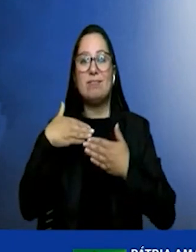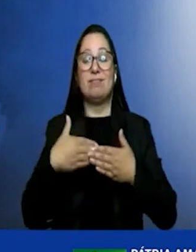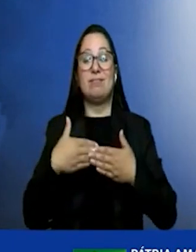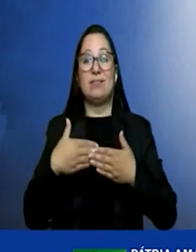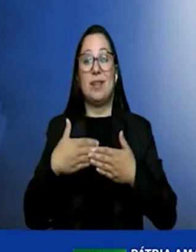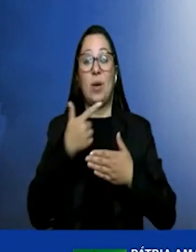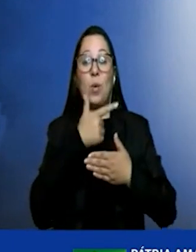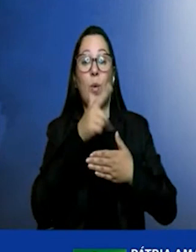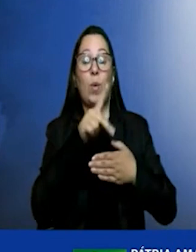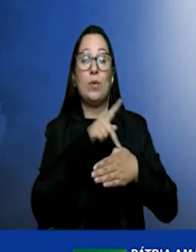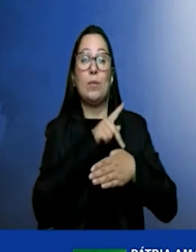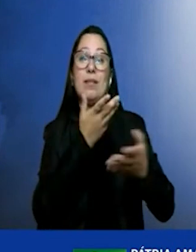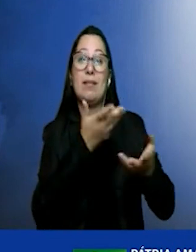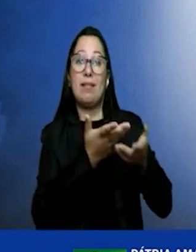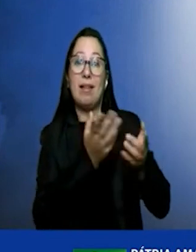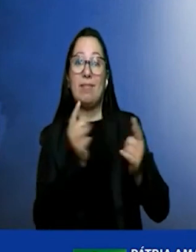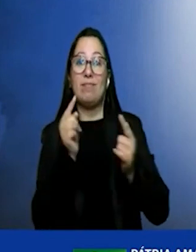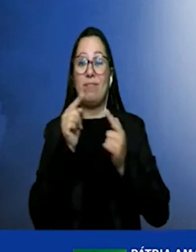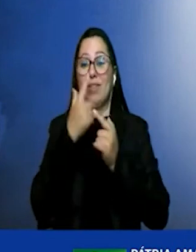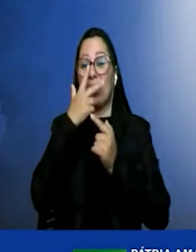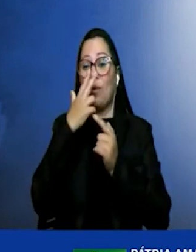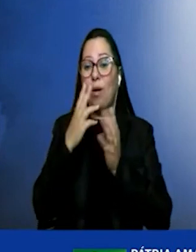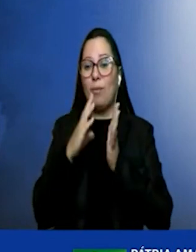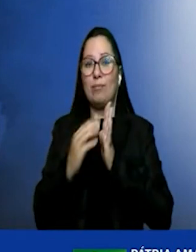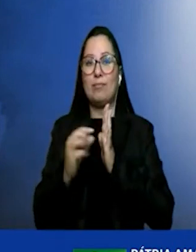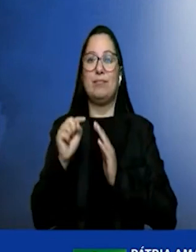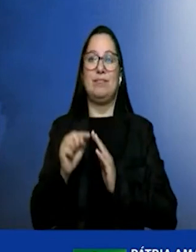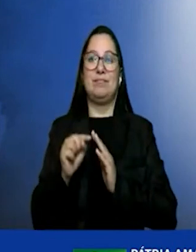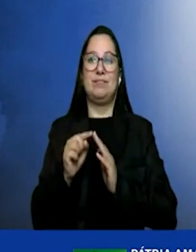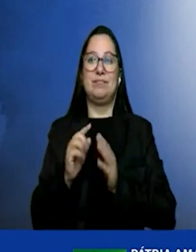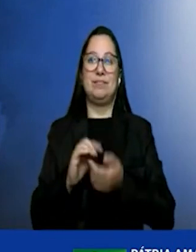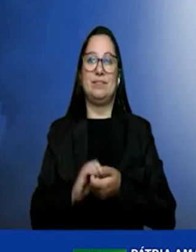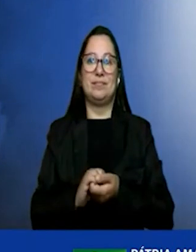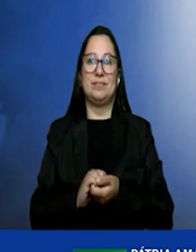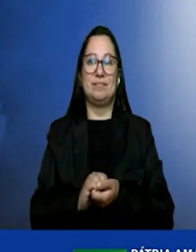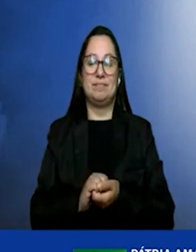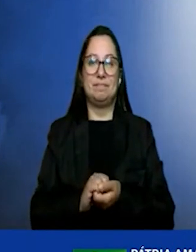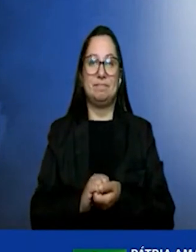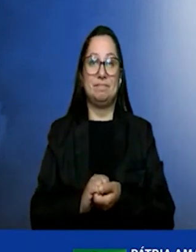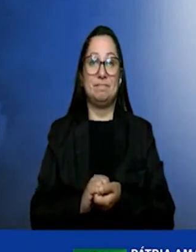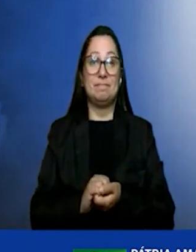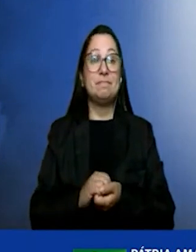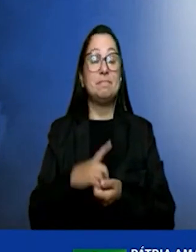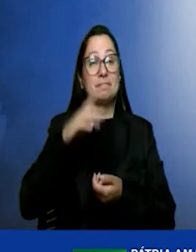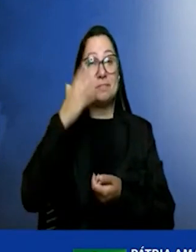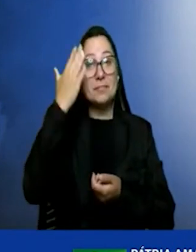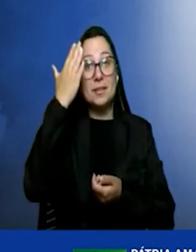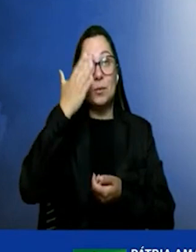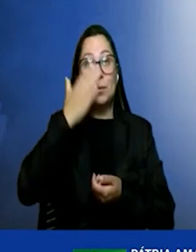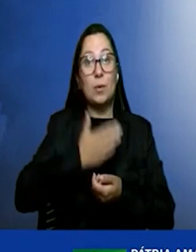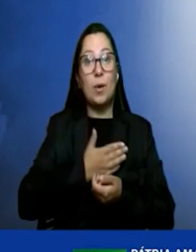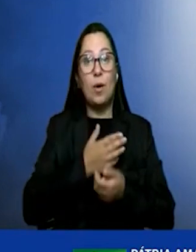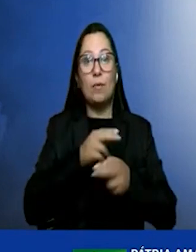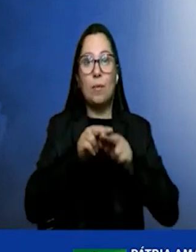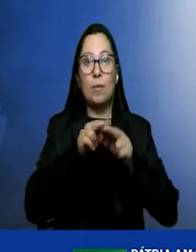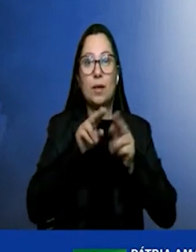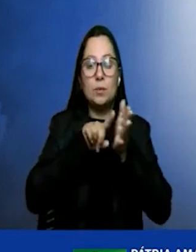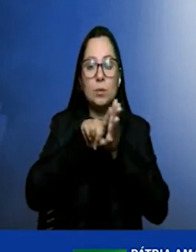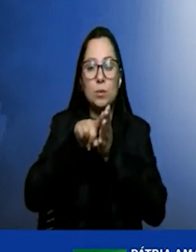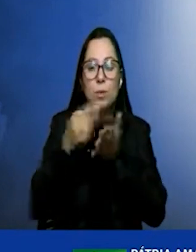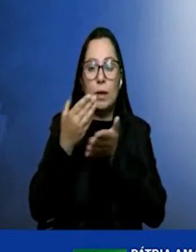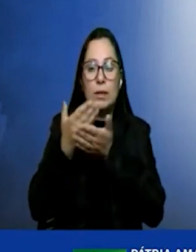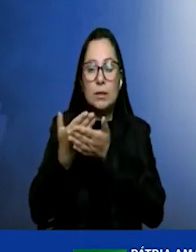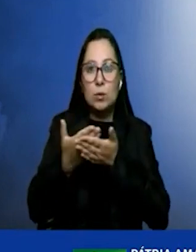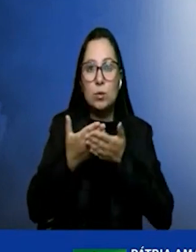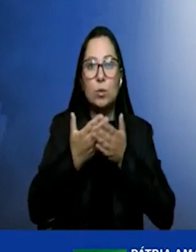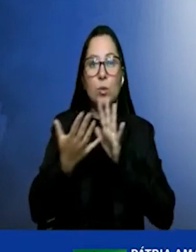querem alcançar. E isso que eu estou falando aqui foi comprovado com estudos internacionais absolutamente